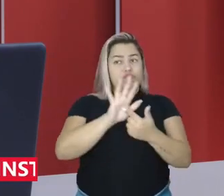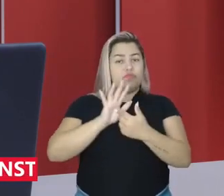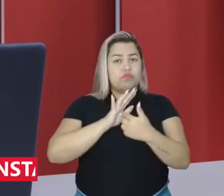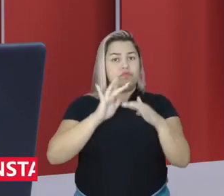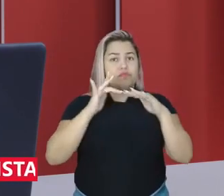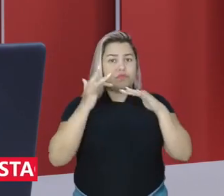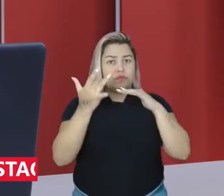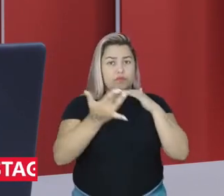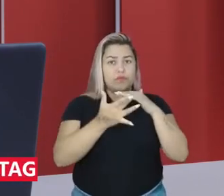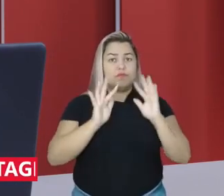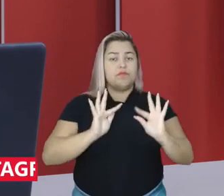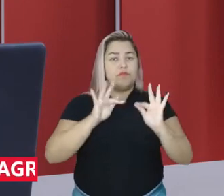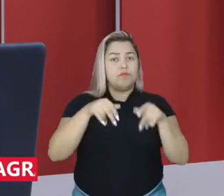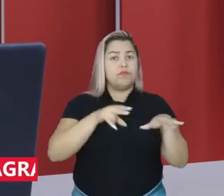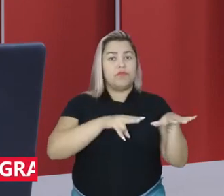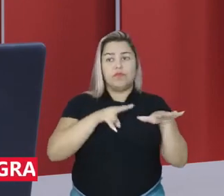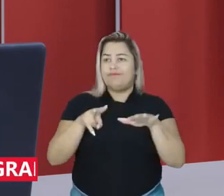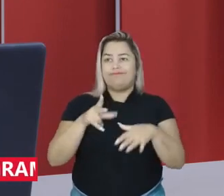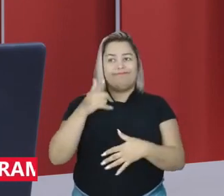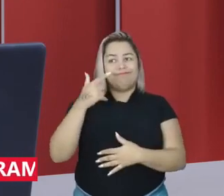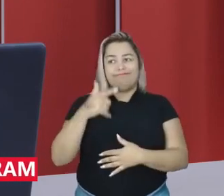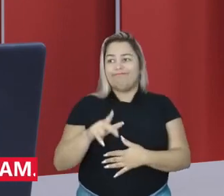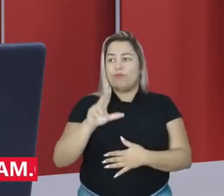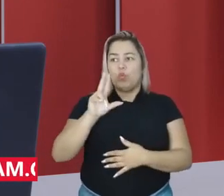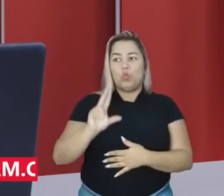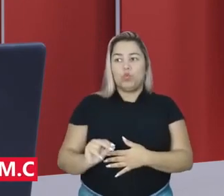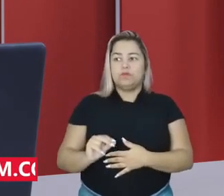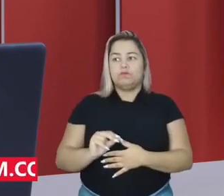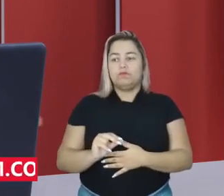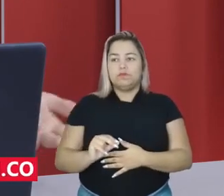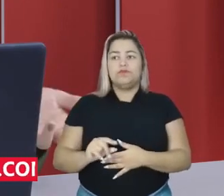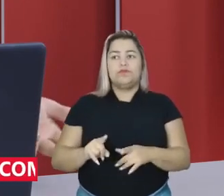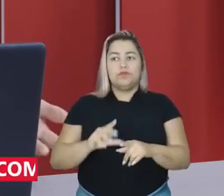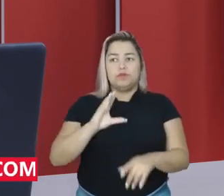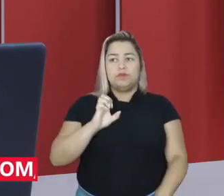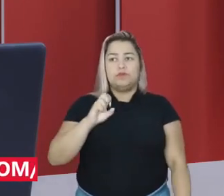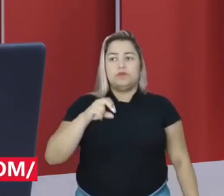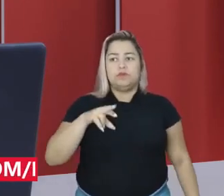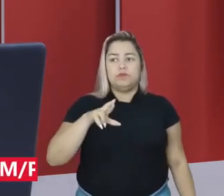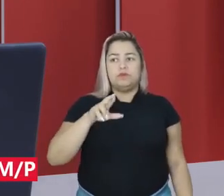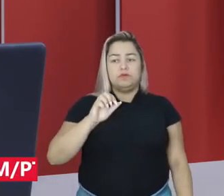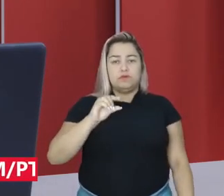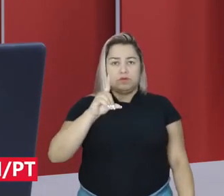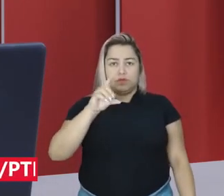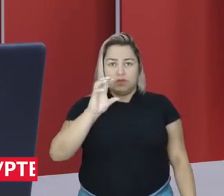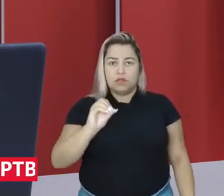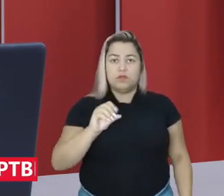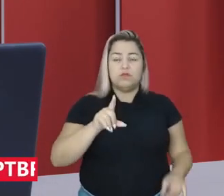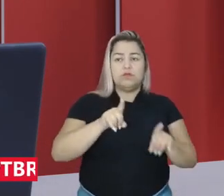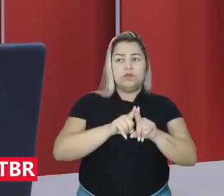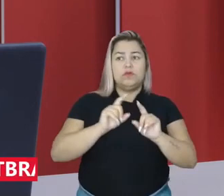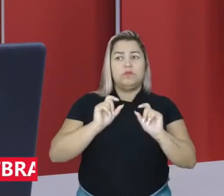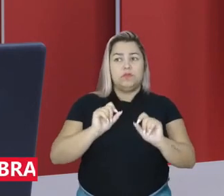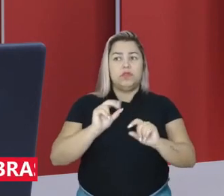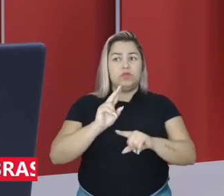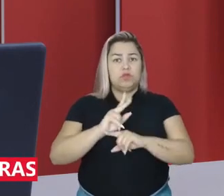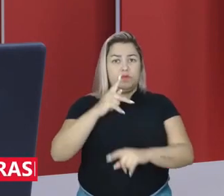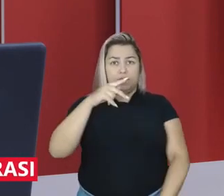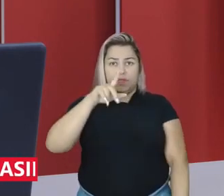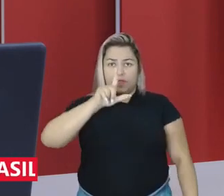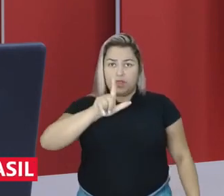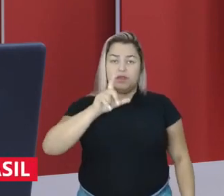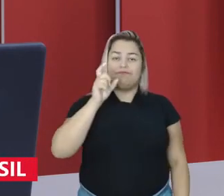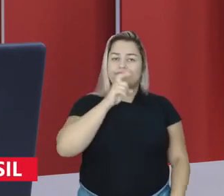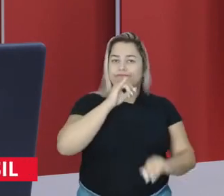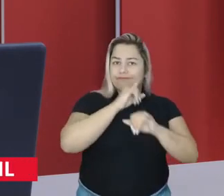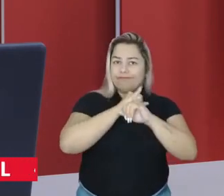redes sociais aí no fim de semana, viu que não conseguiu, foi de fato censurado, não conseguiu se manifestar, né, a favor do PL das